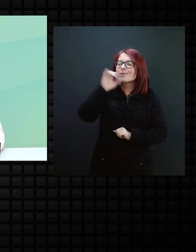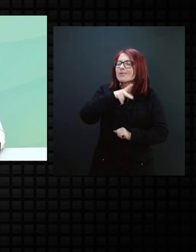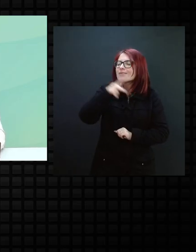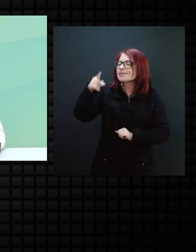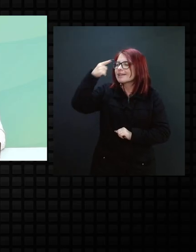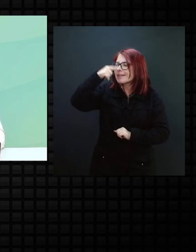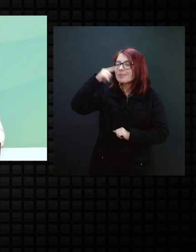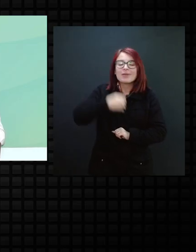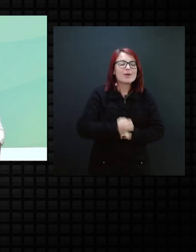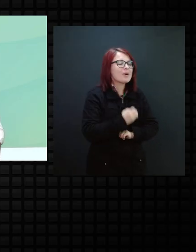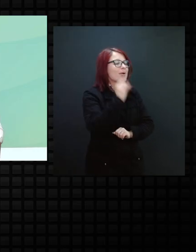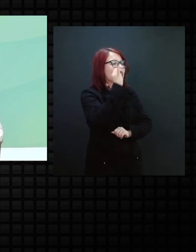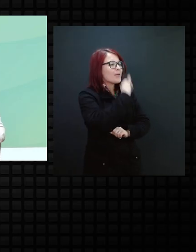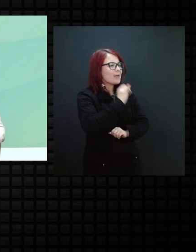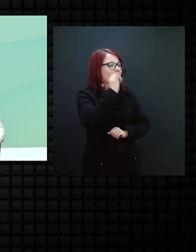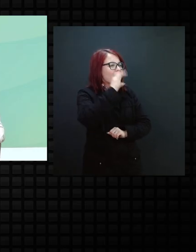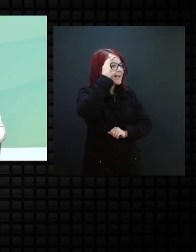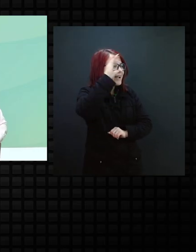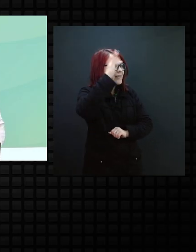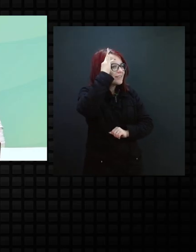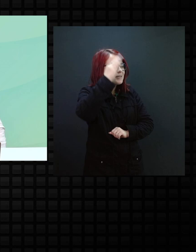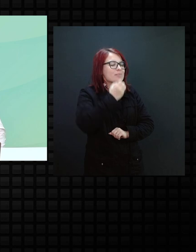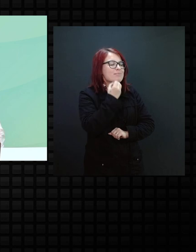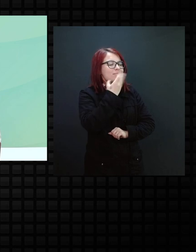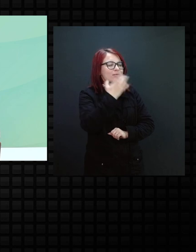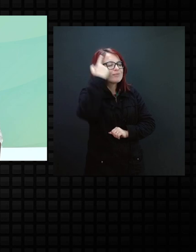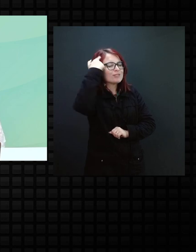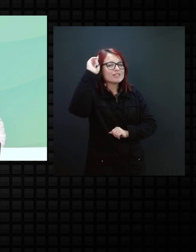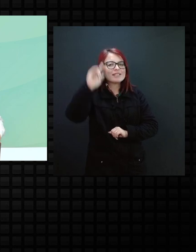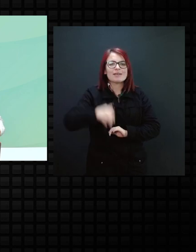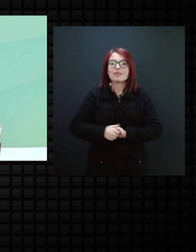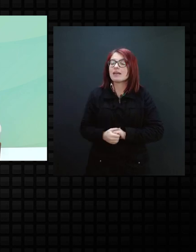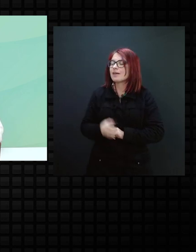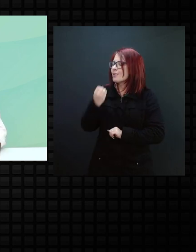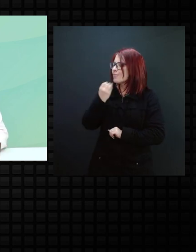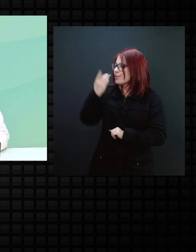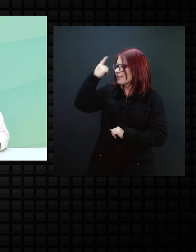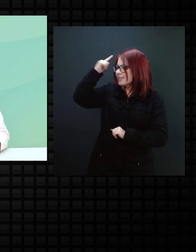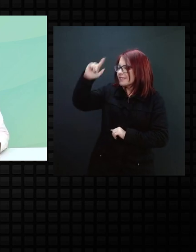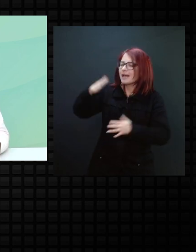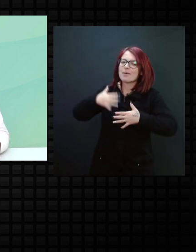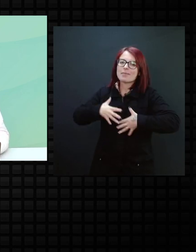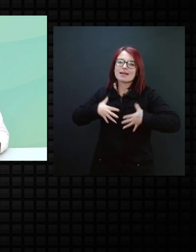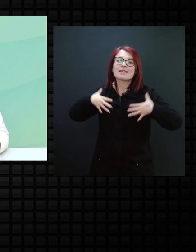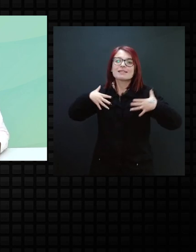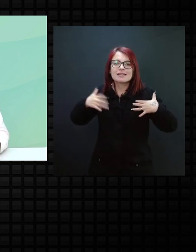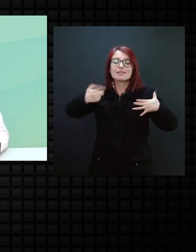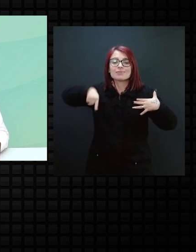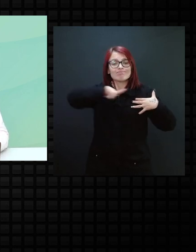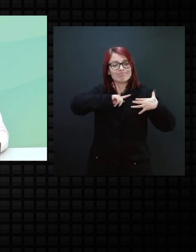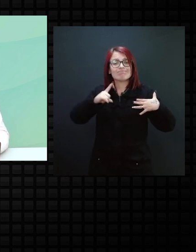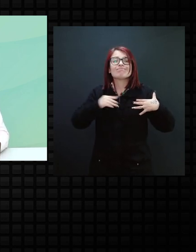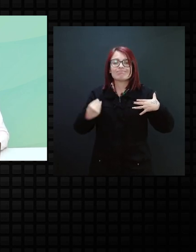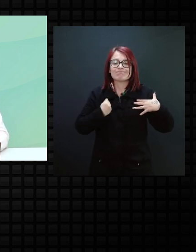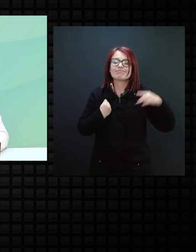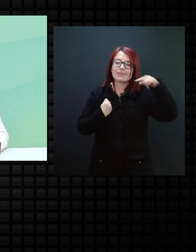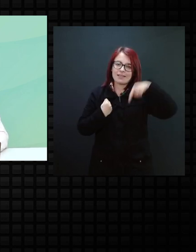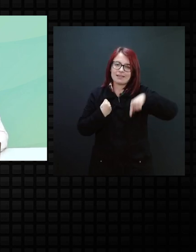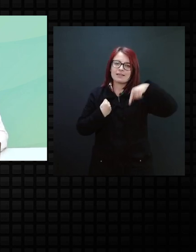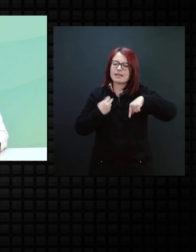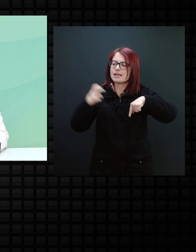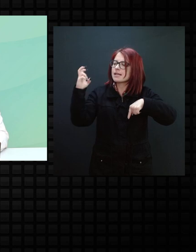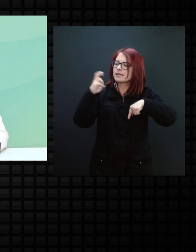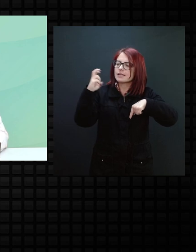Carlos, tudo bem? Bom dia. Bom dia. É um prazer. Nós estamos no nosso quinto